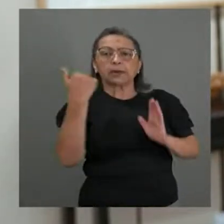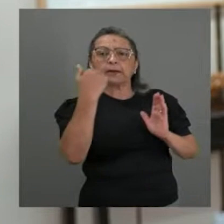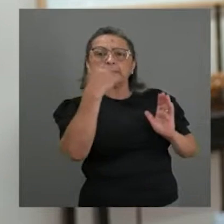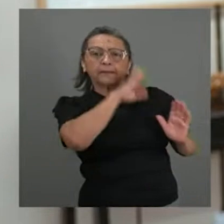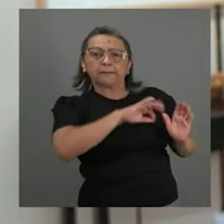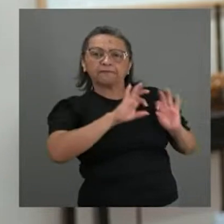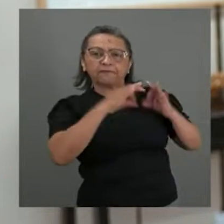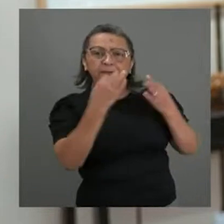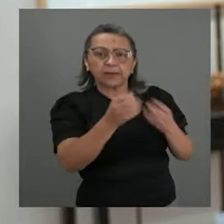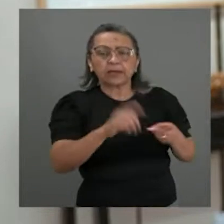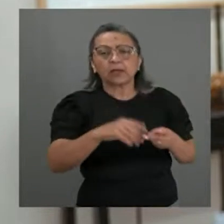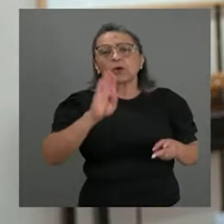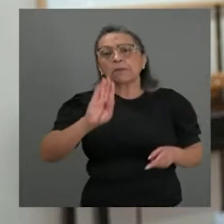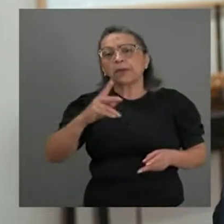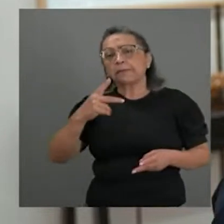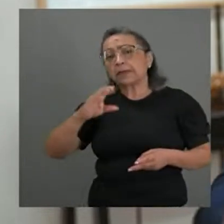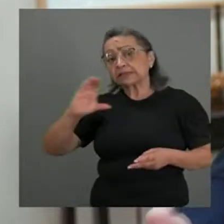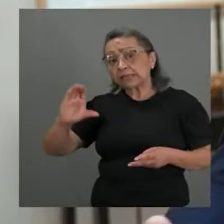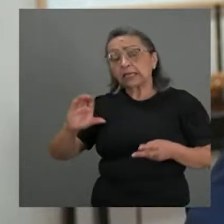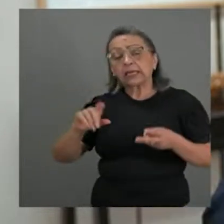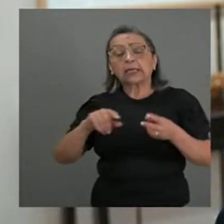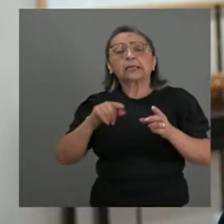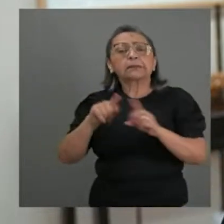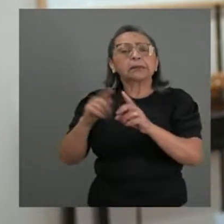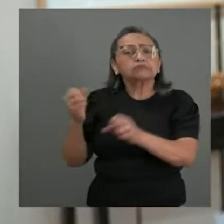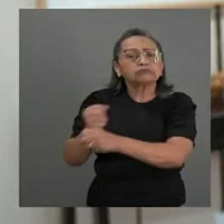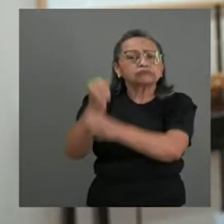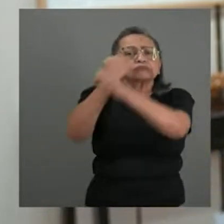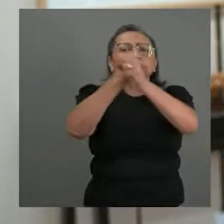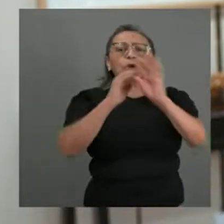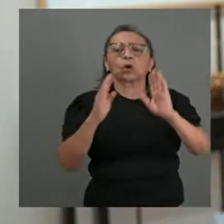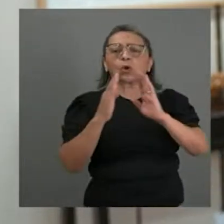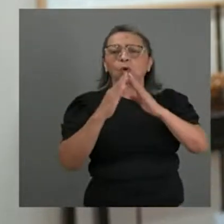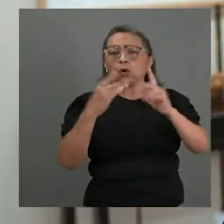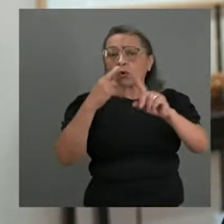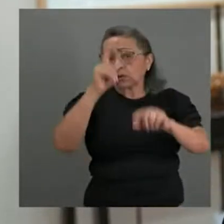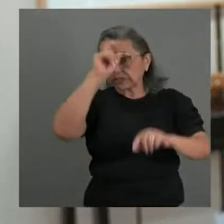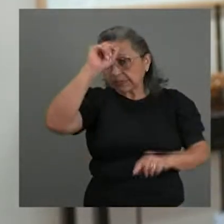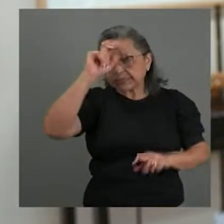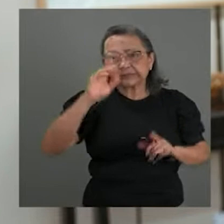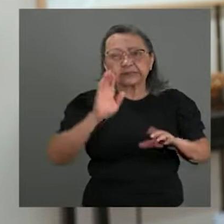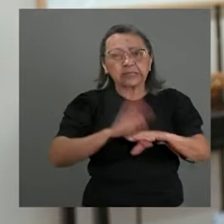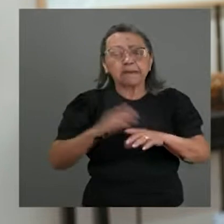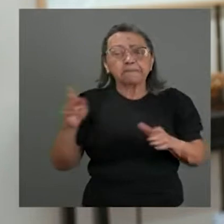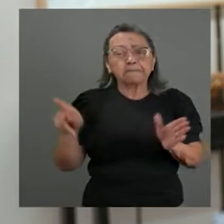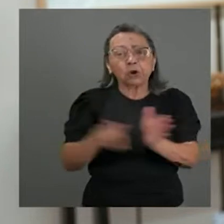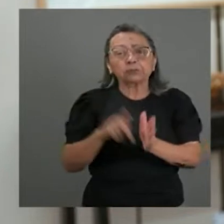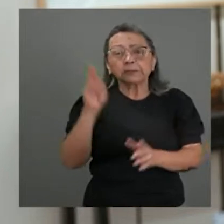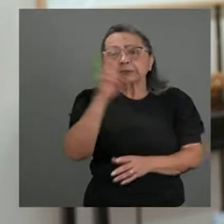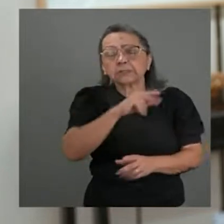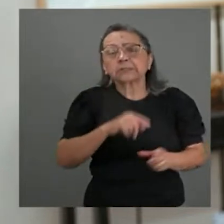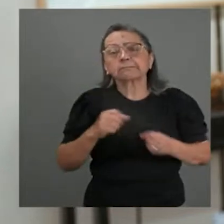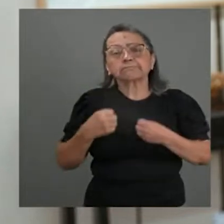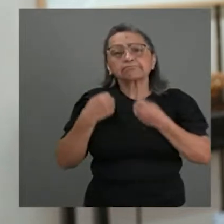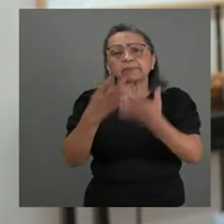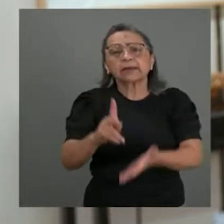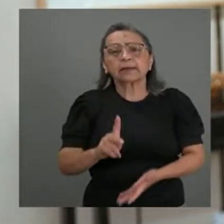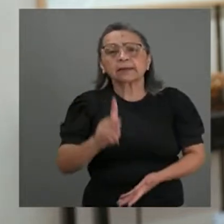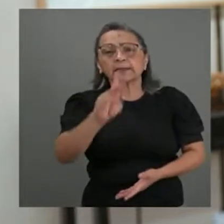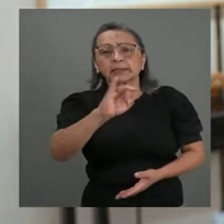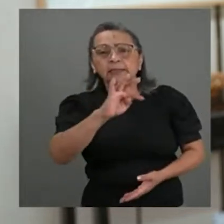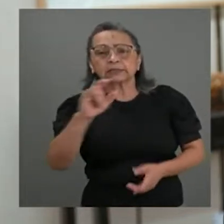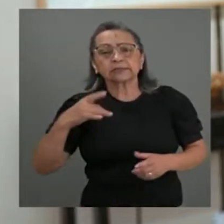e do BPC, construção de hospitais de campanha, fornecimento de kits de saúde,